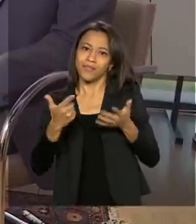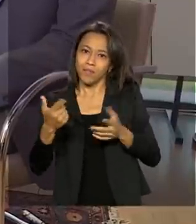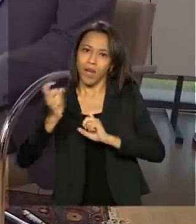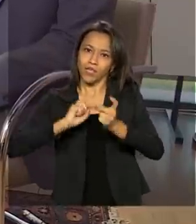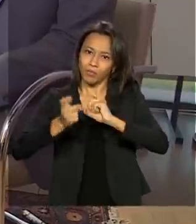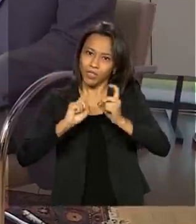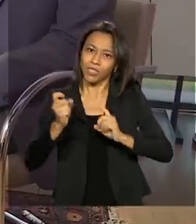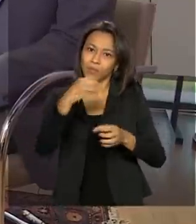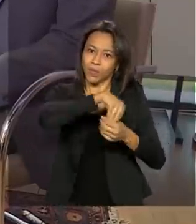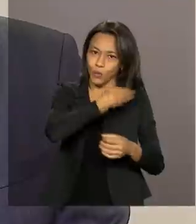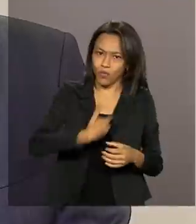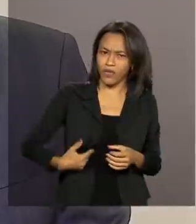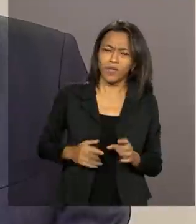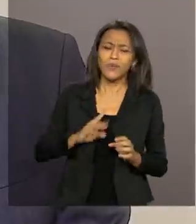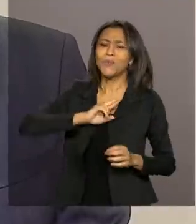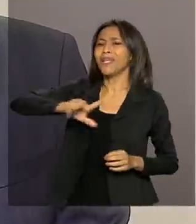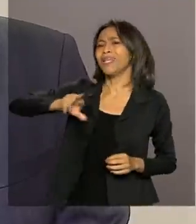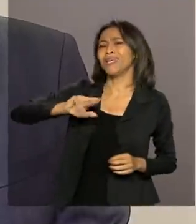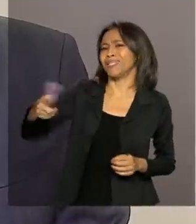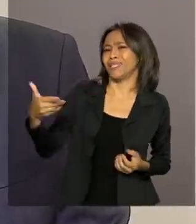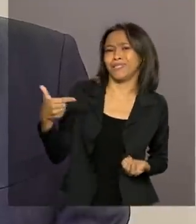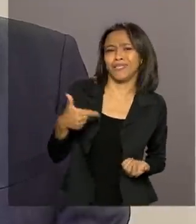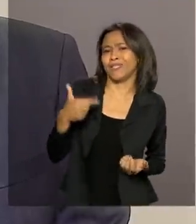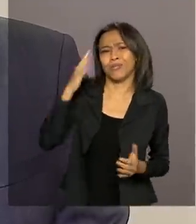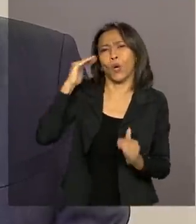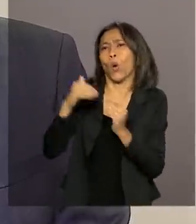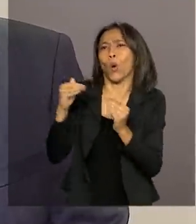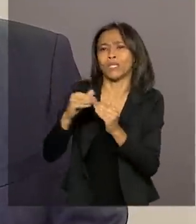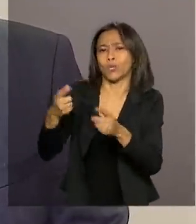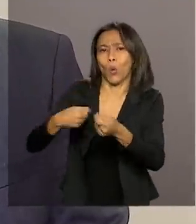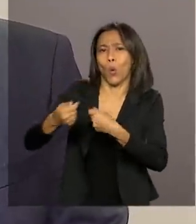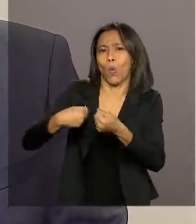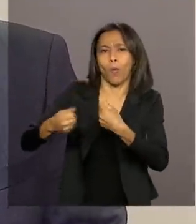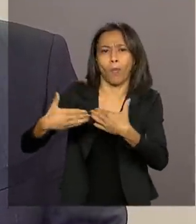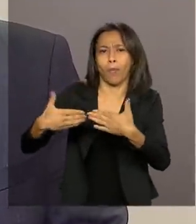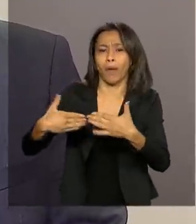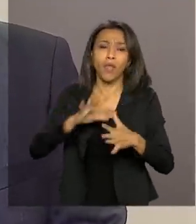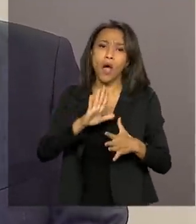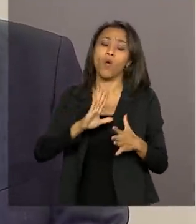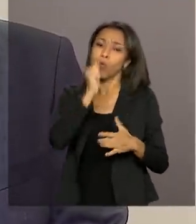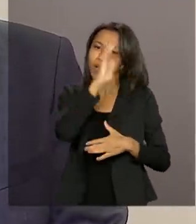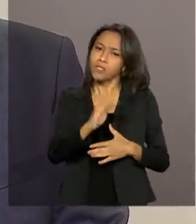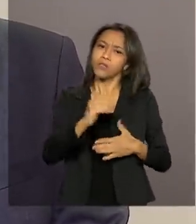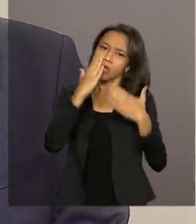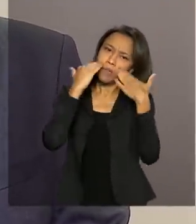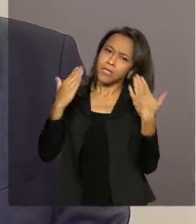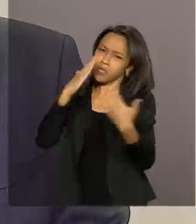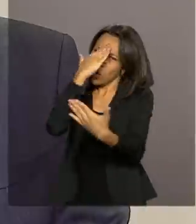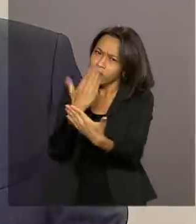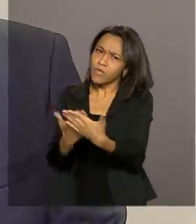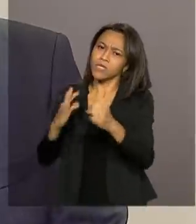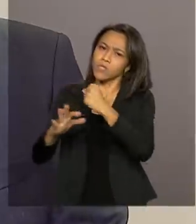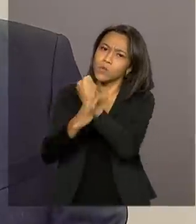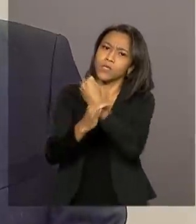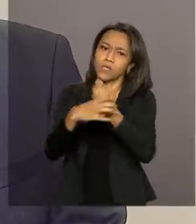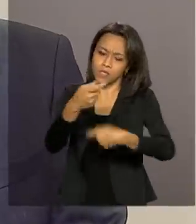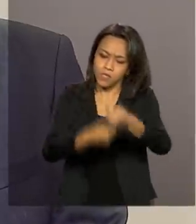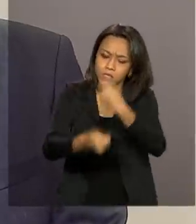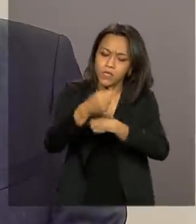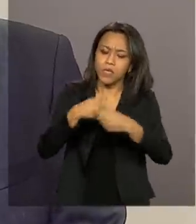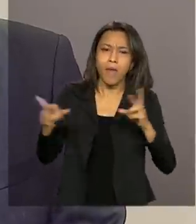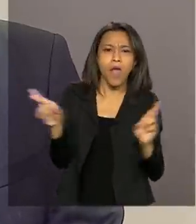gestão pública. Não é nem a questão do consenso do mercado, é o Brasil tem que passar confiança, economia é confiança, economia é